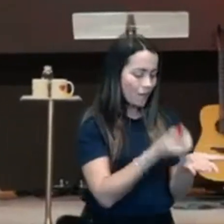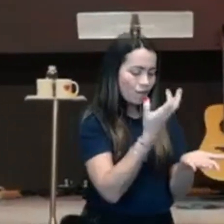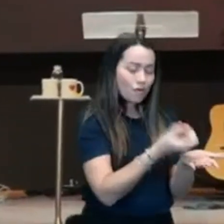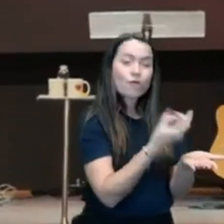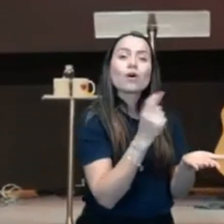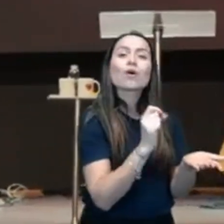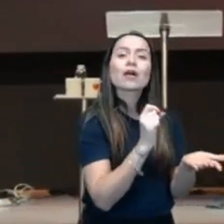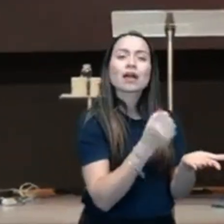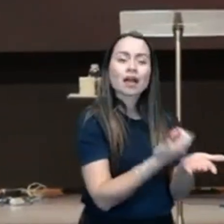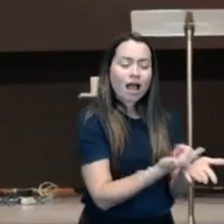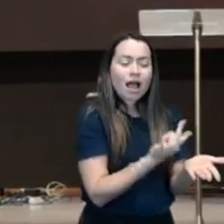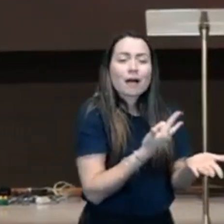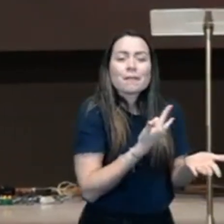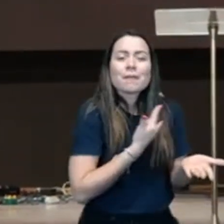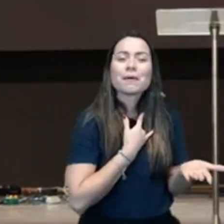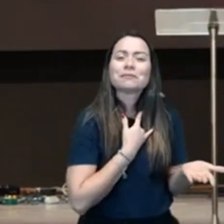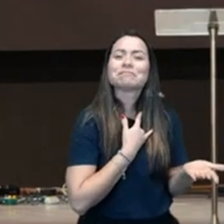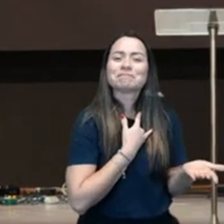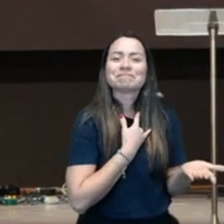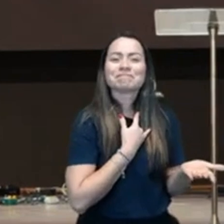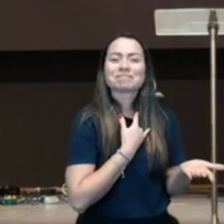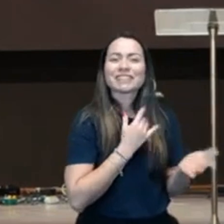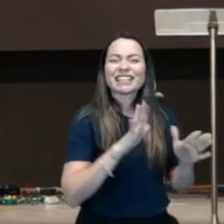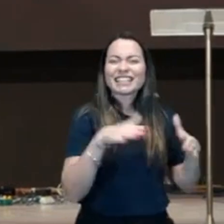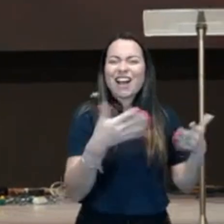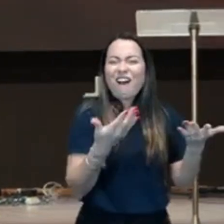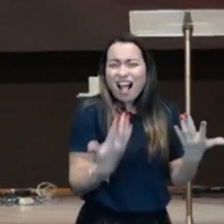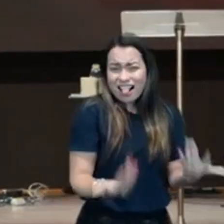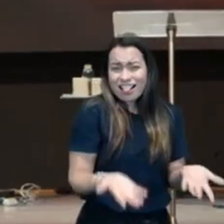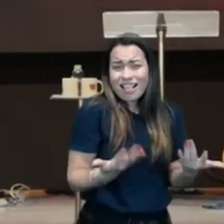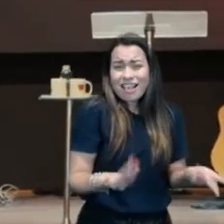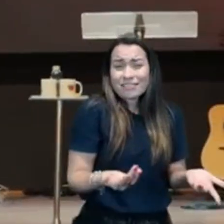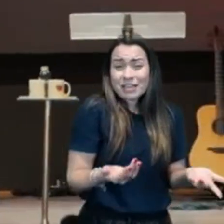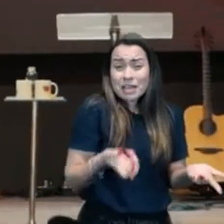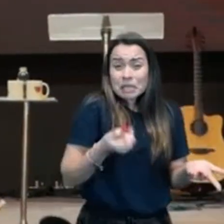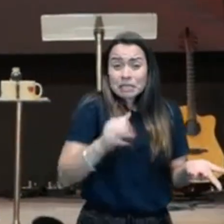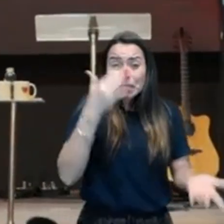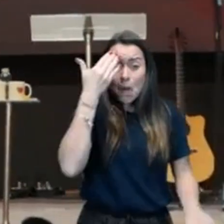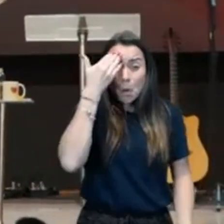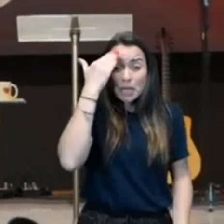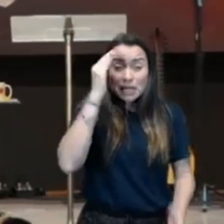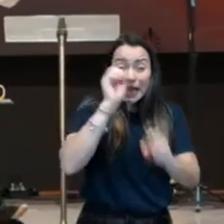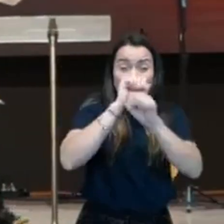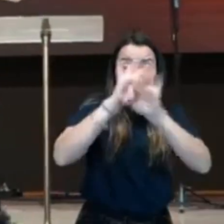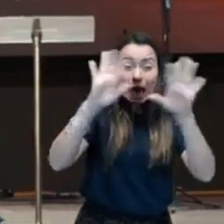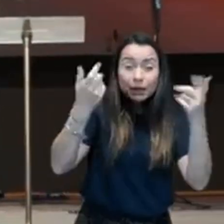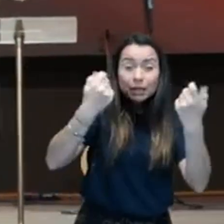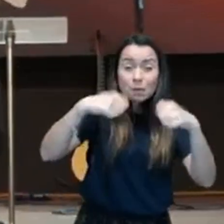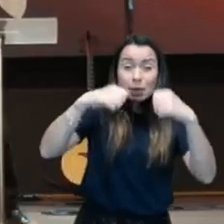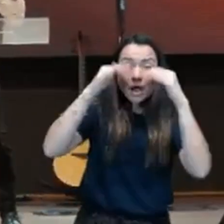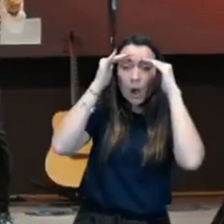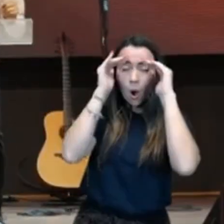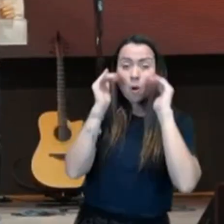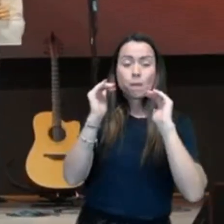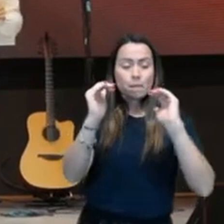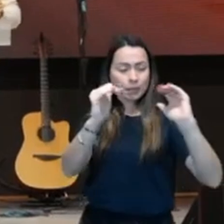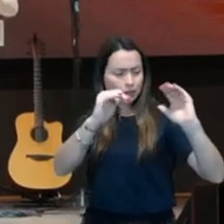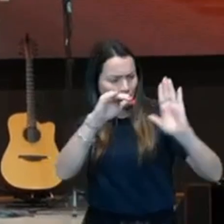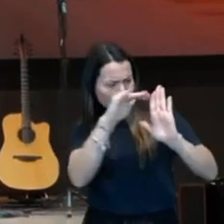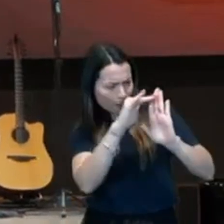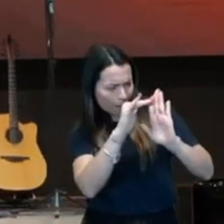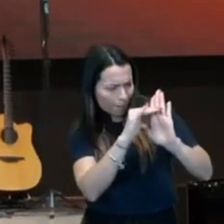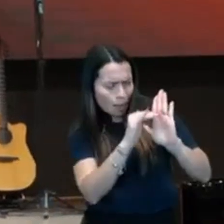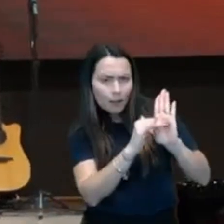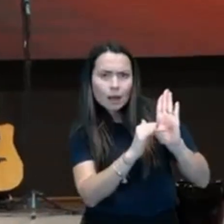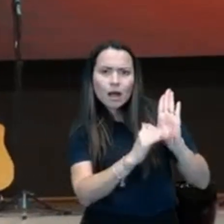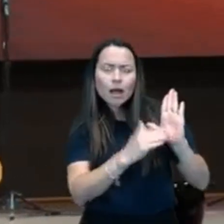pesado, é suave. E quando eu entendo que eu preciso obedecer, porque, para permanecer,